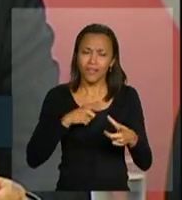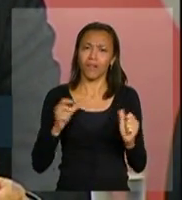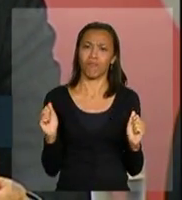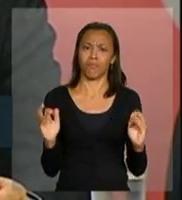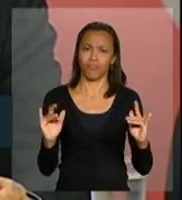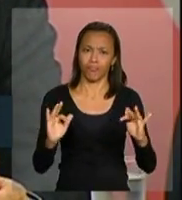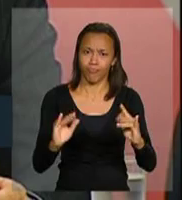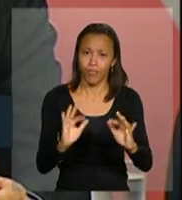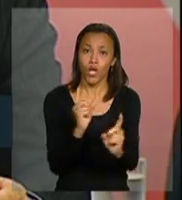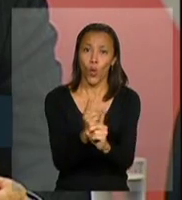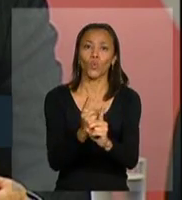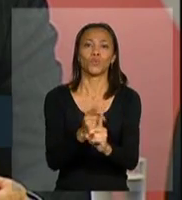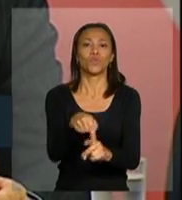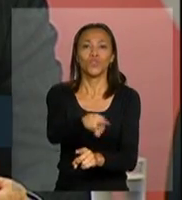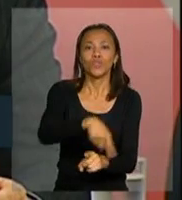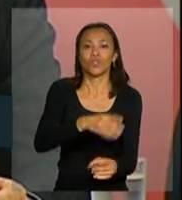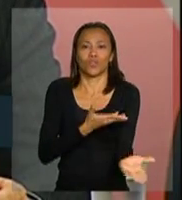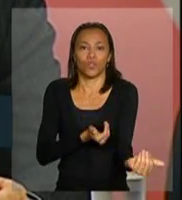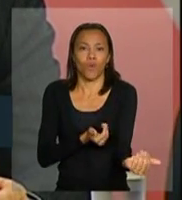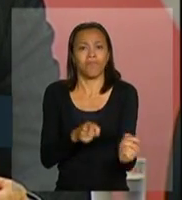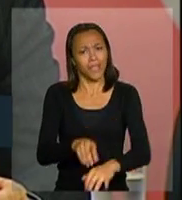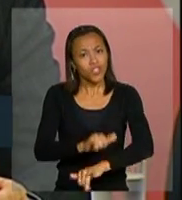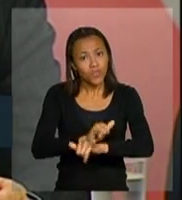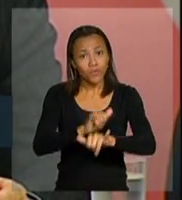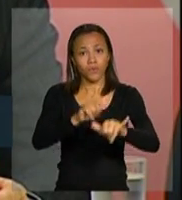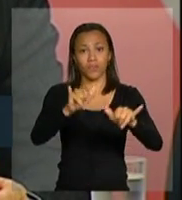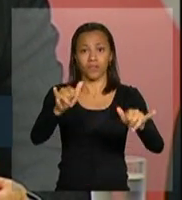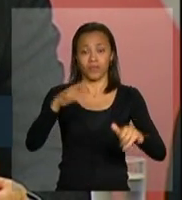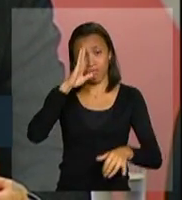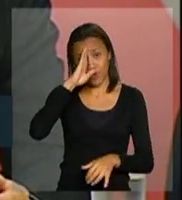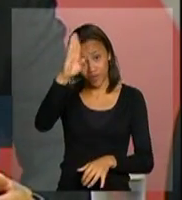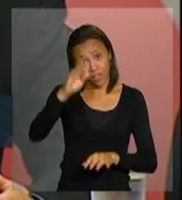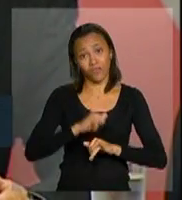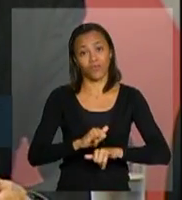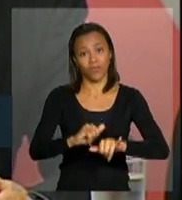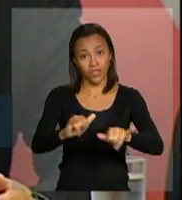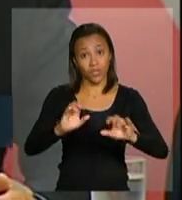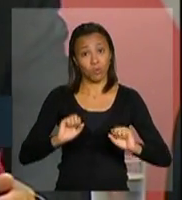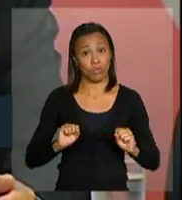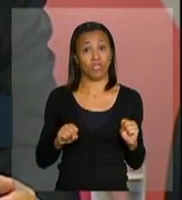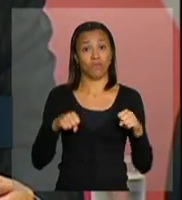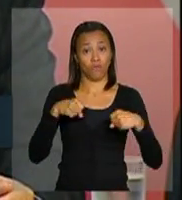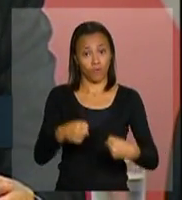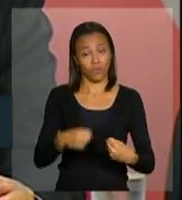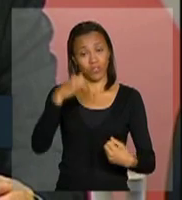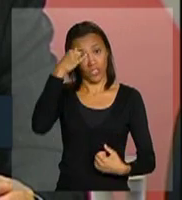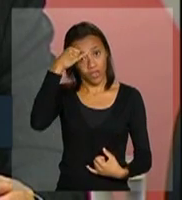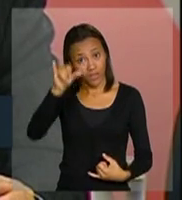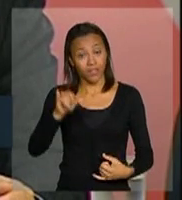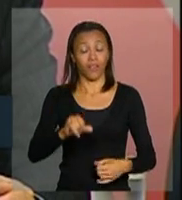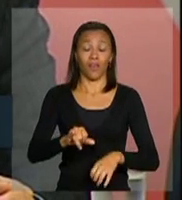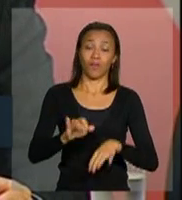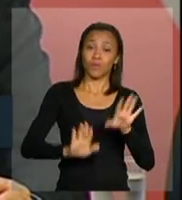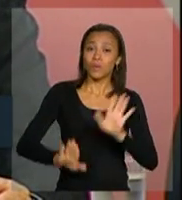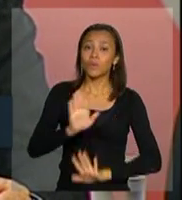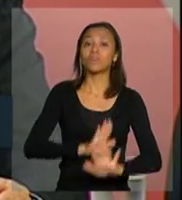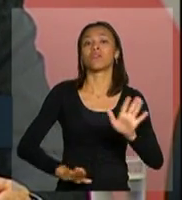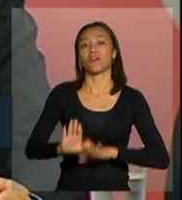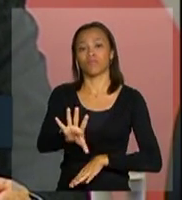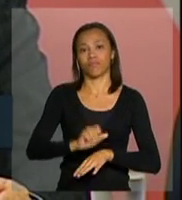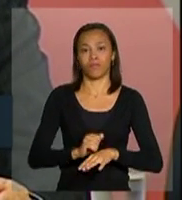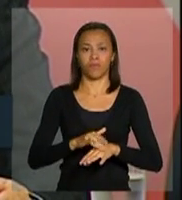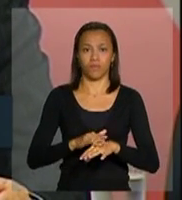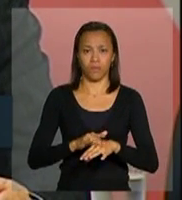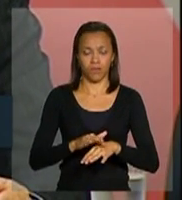desse público. Eu diria que é uma das grandes prioridades em relação ao esforço de prevenção, chamando a atenção fortemente para esse